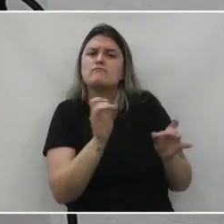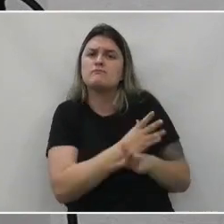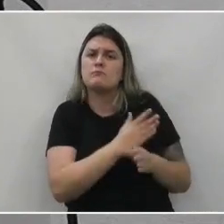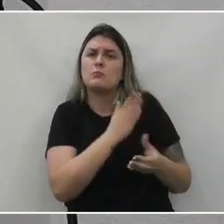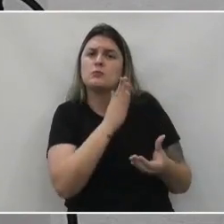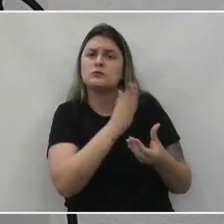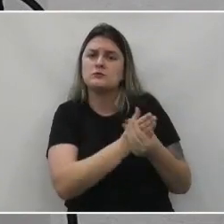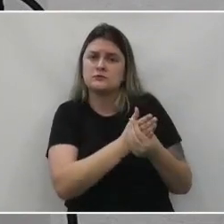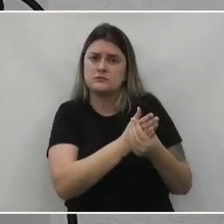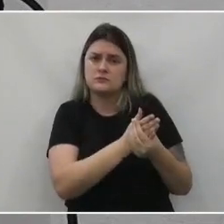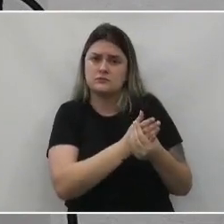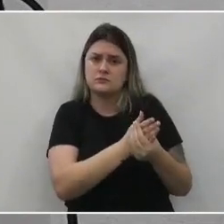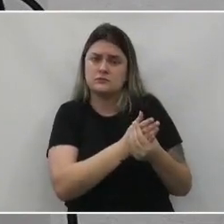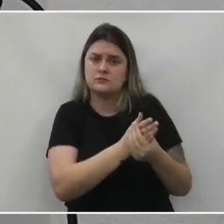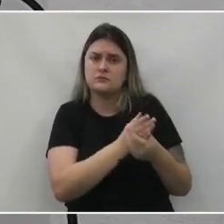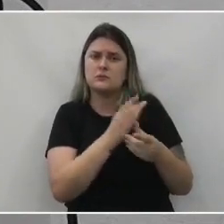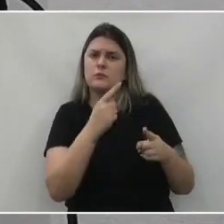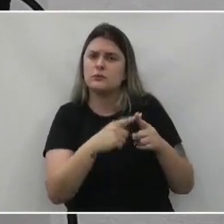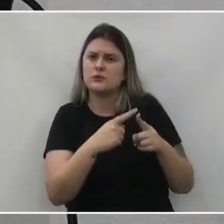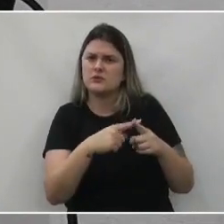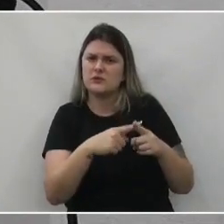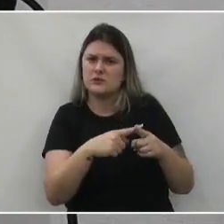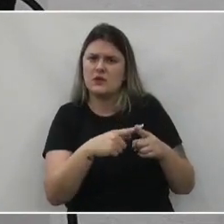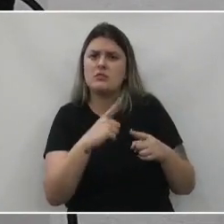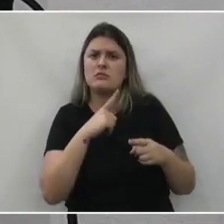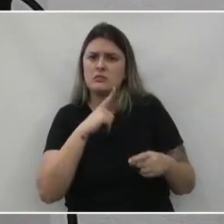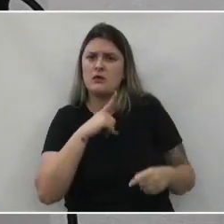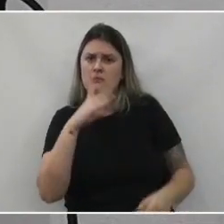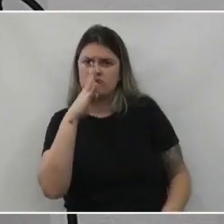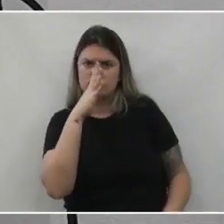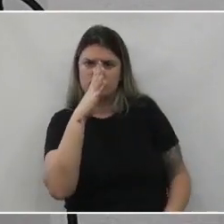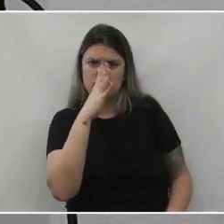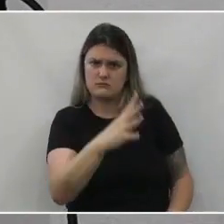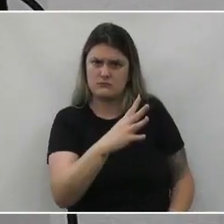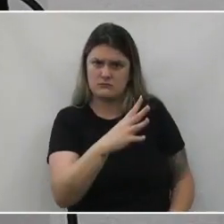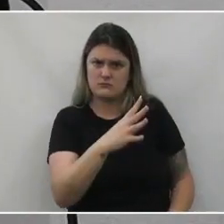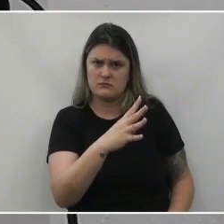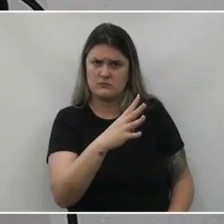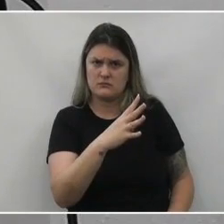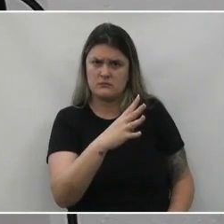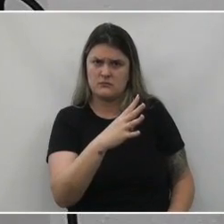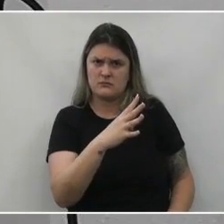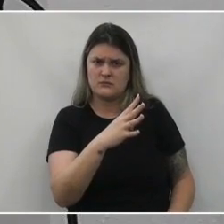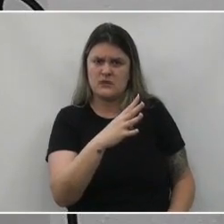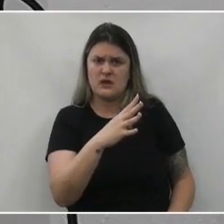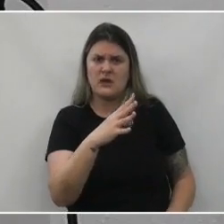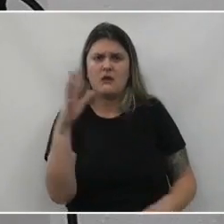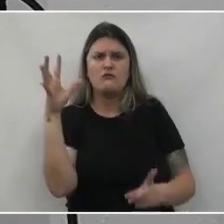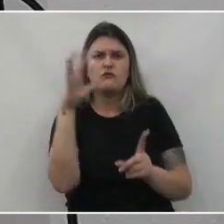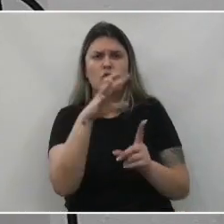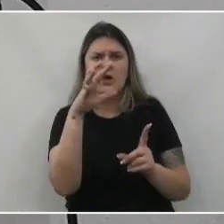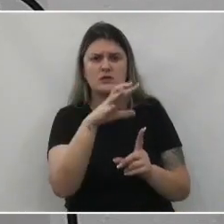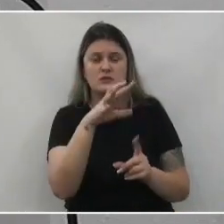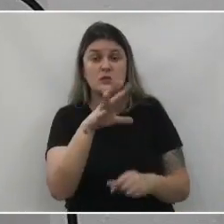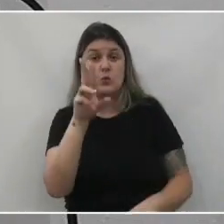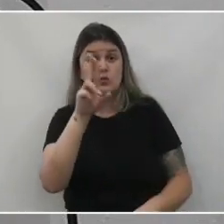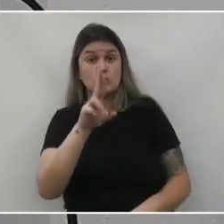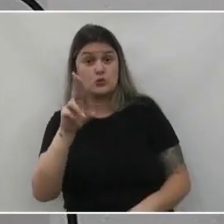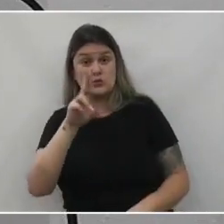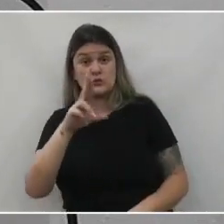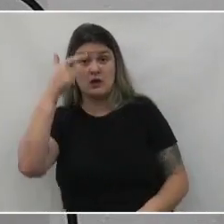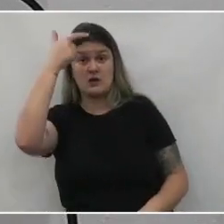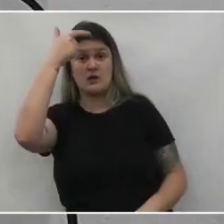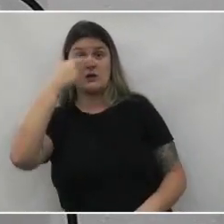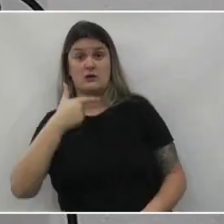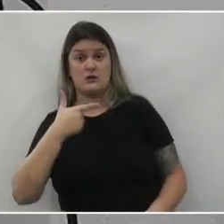processo. por quê? Por enquanto existe uma denúncia de tráfico de influência, de usar da função